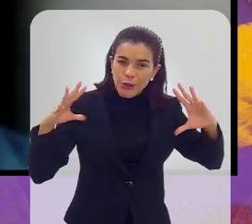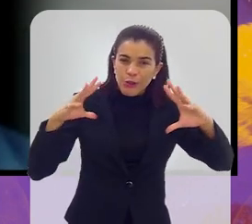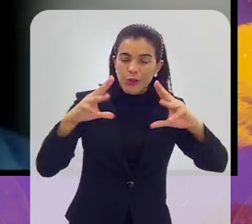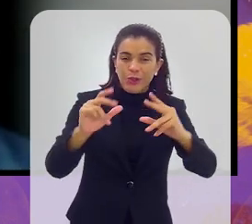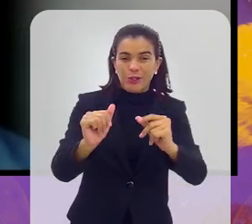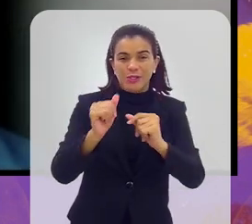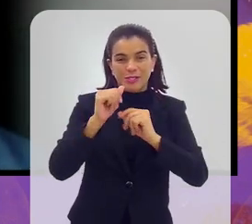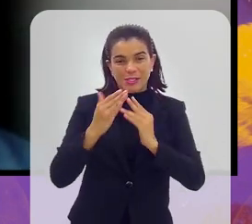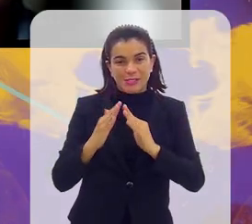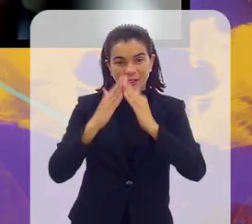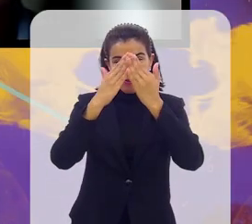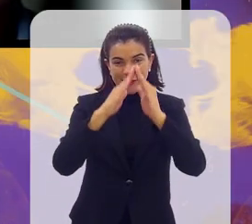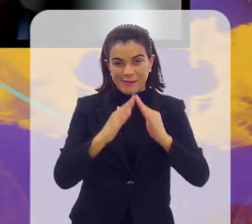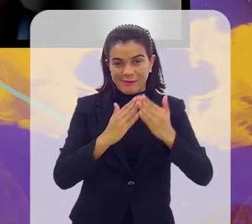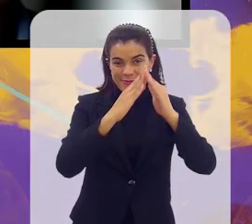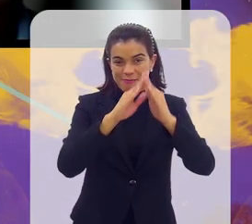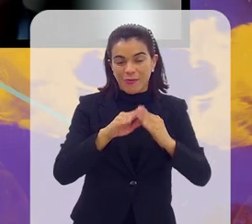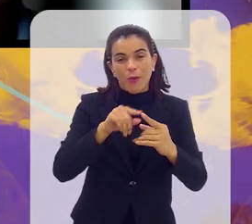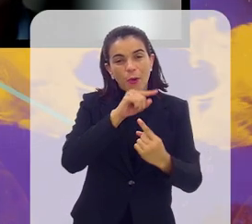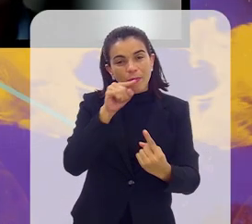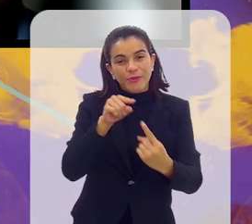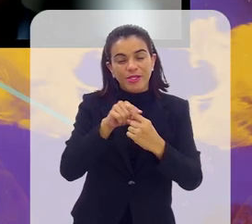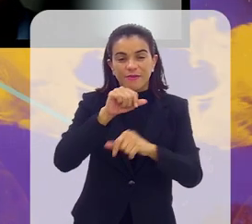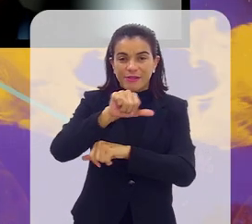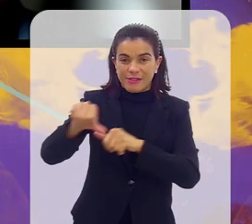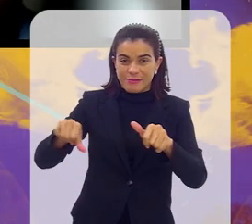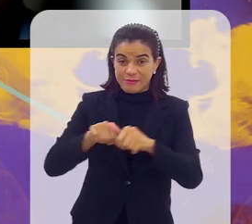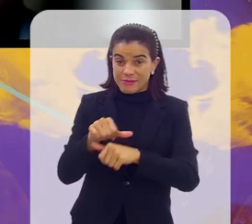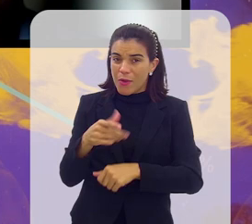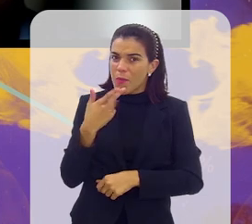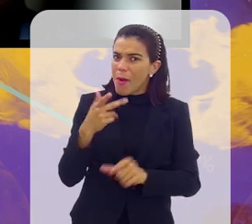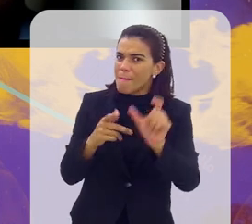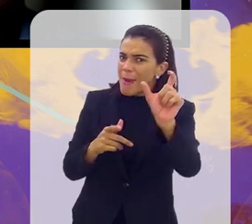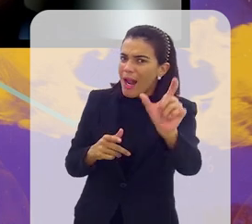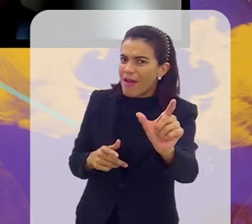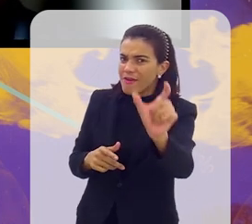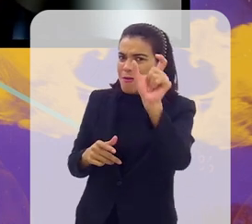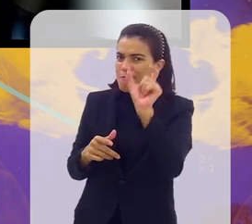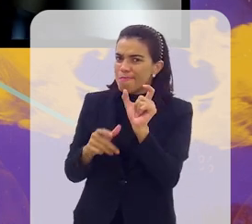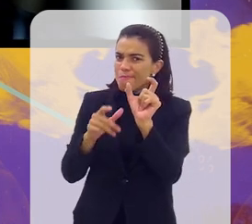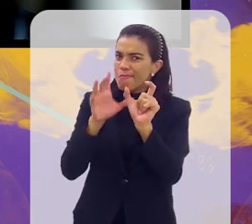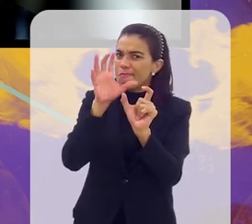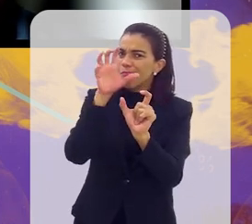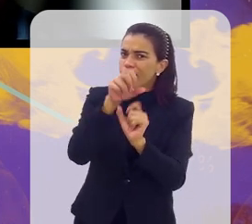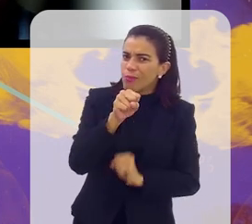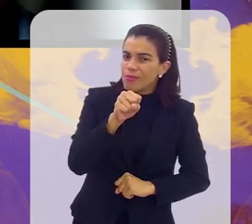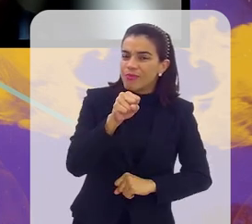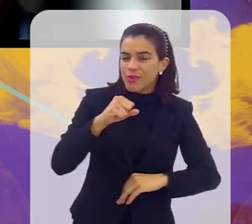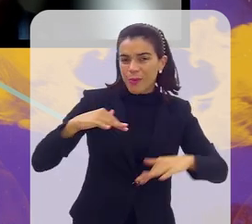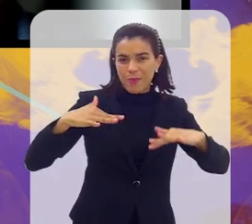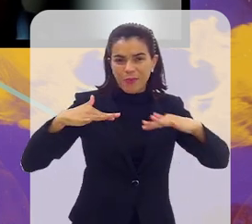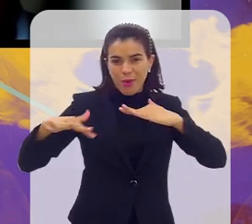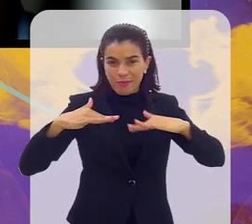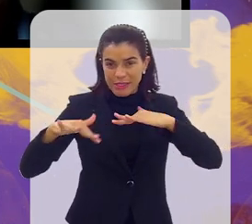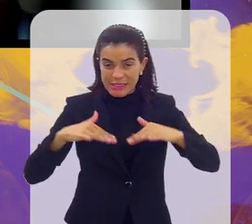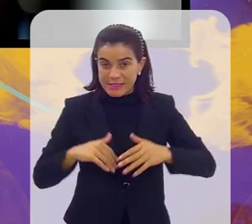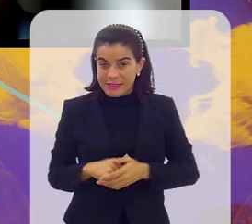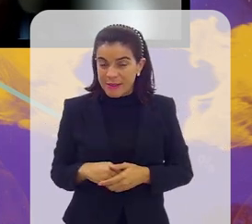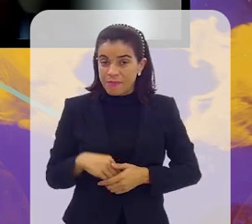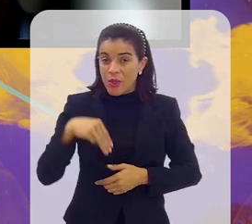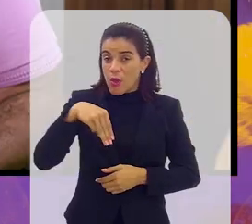olhar de transformação. Você falou agora de uma palavra que é importantíssima, mobilizar. Vamos lá,